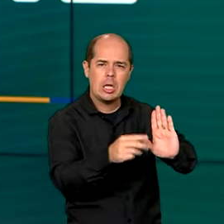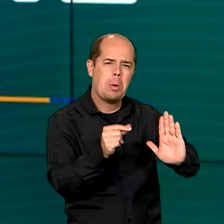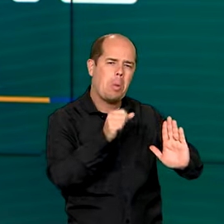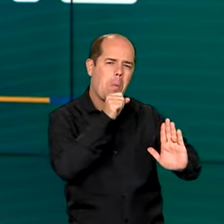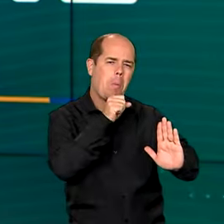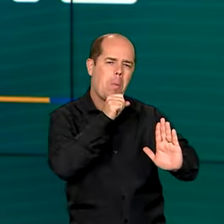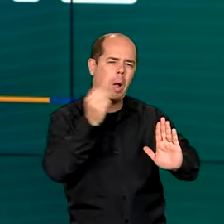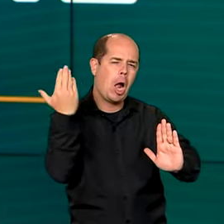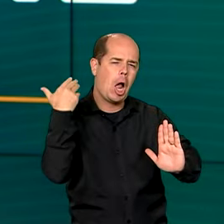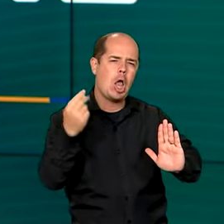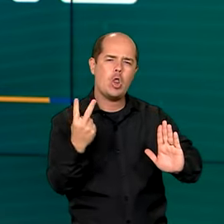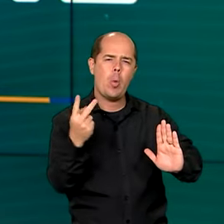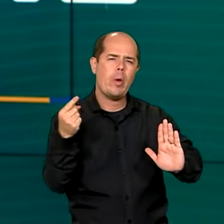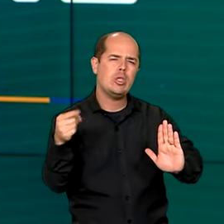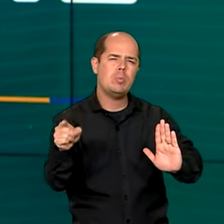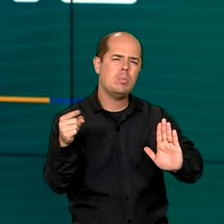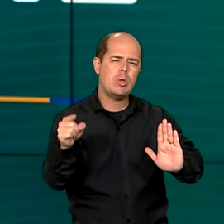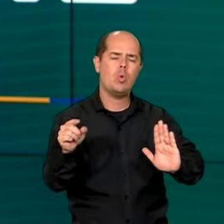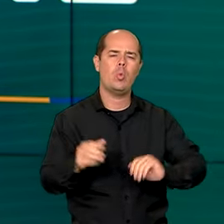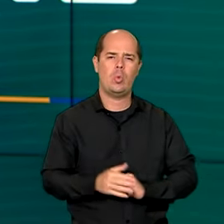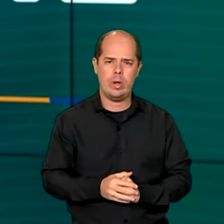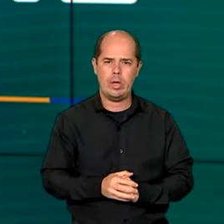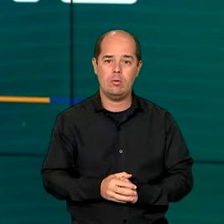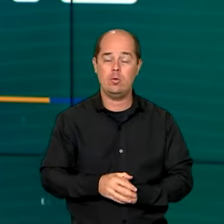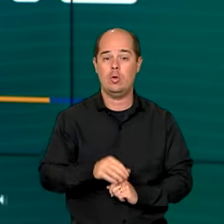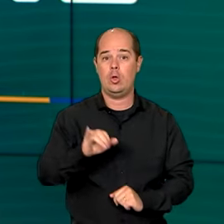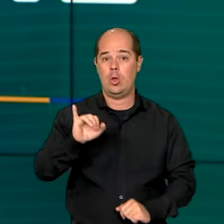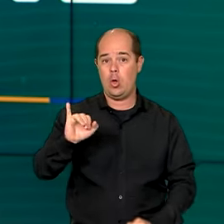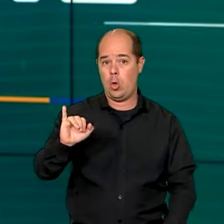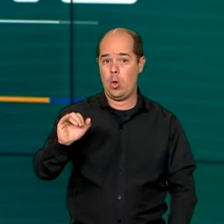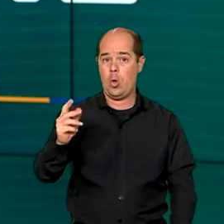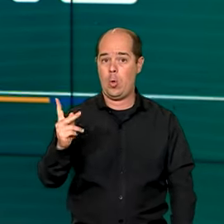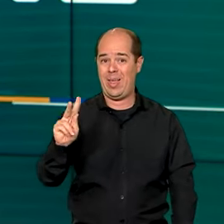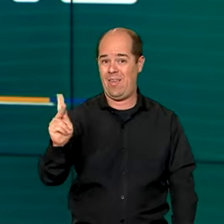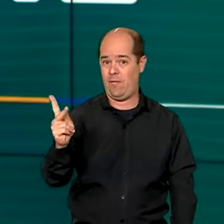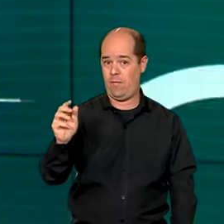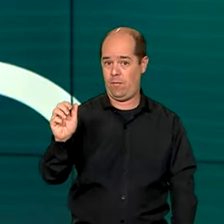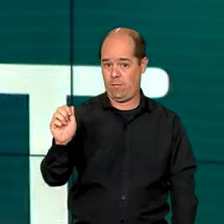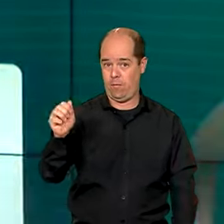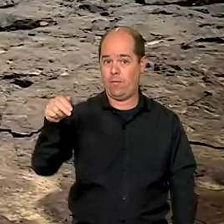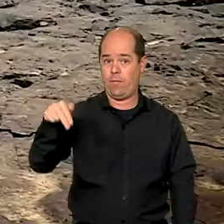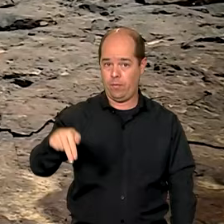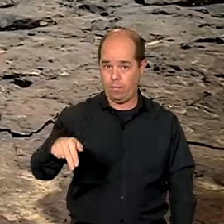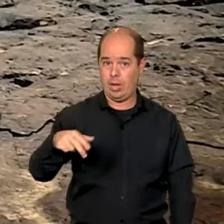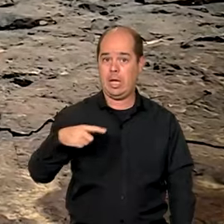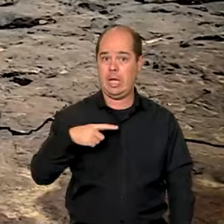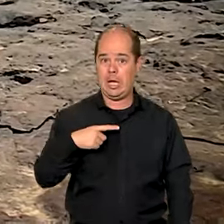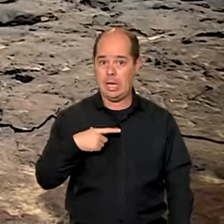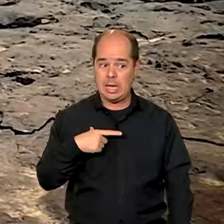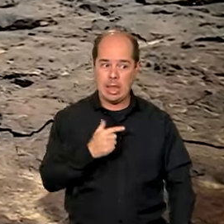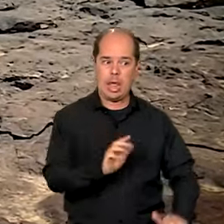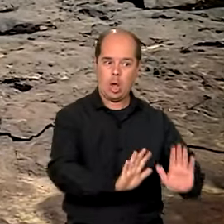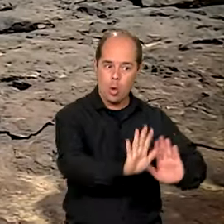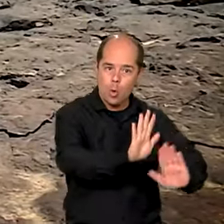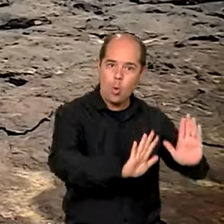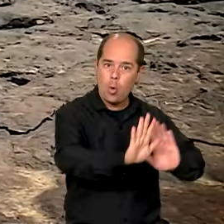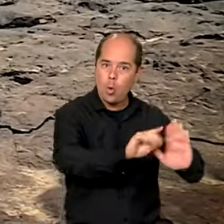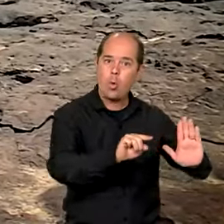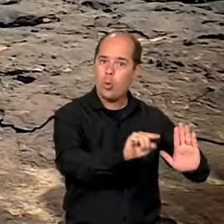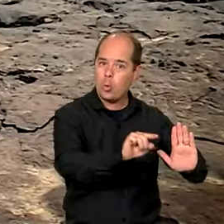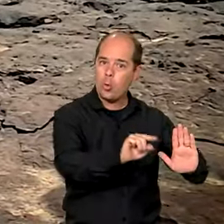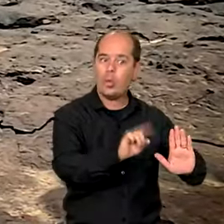população. E o IFAM vem atuando para preservar este patrimônio. Veja só. Um verdadeiro